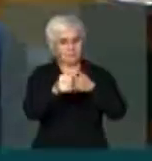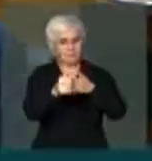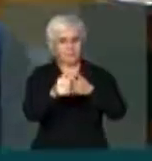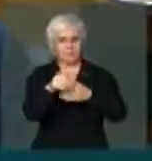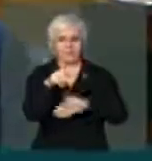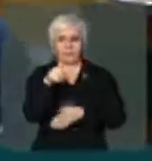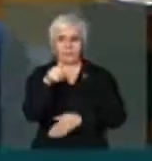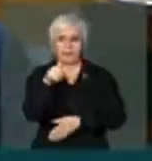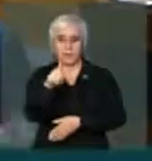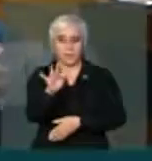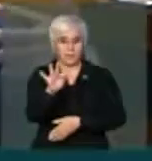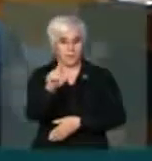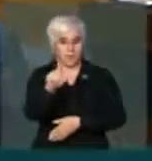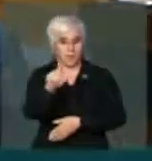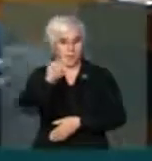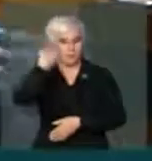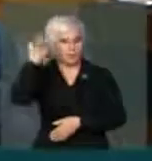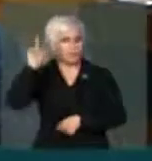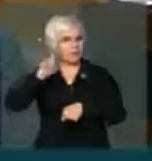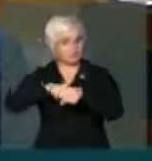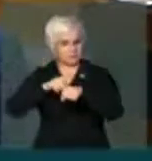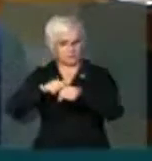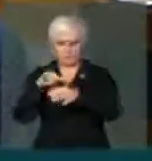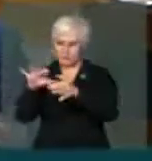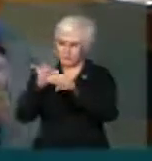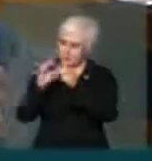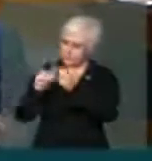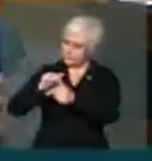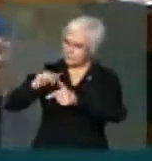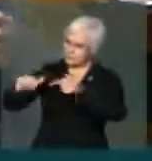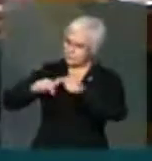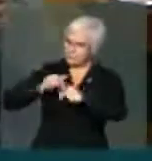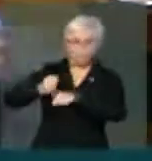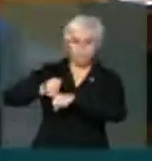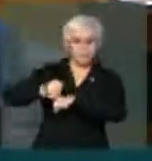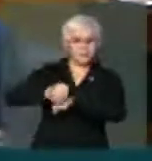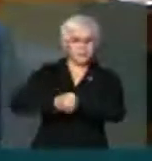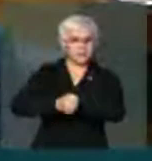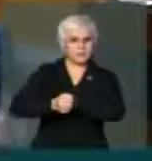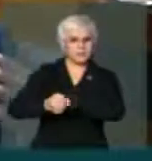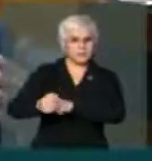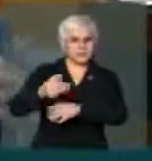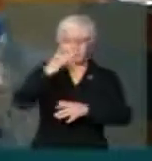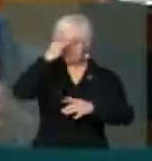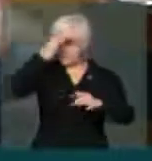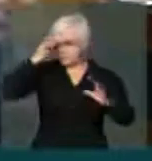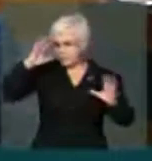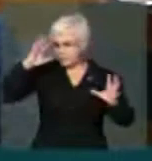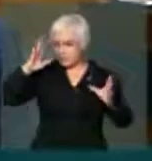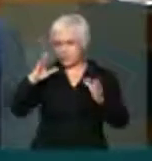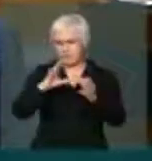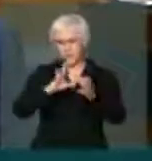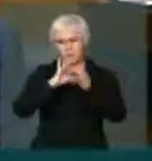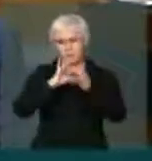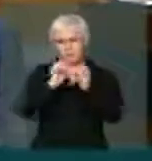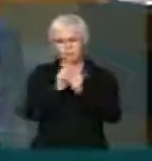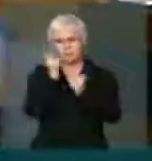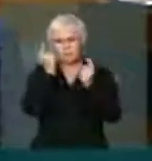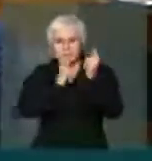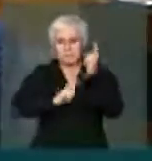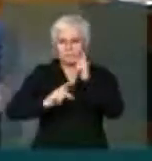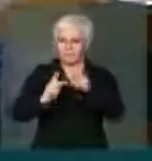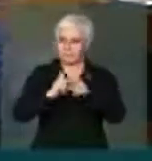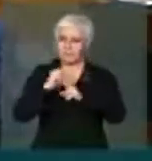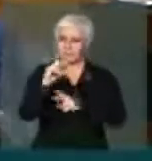naquele tempo, e nós fizemos um trabalho de uma Constituição democrática para